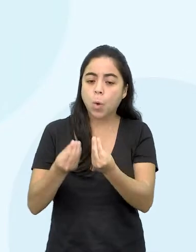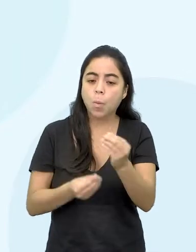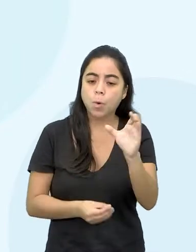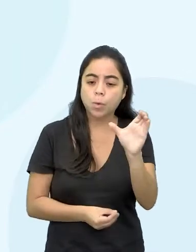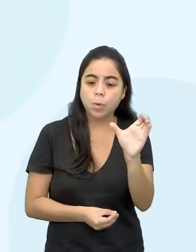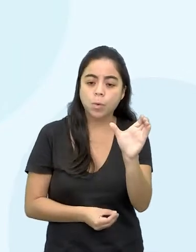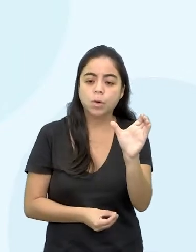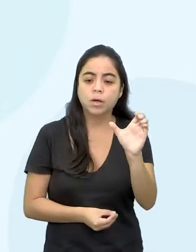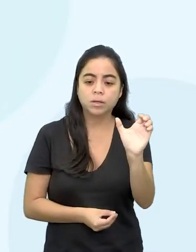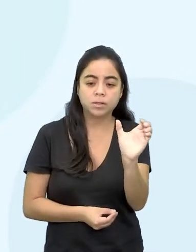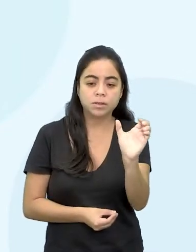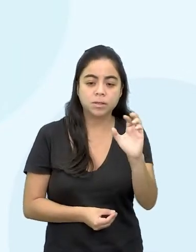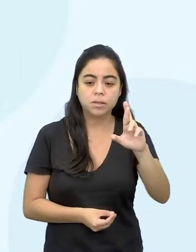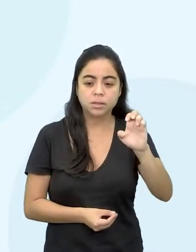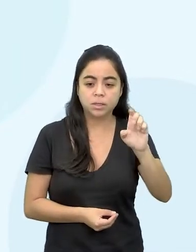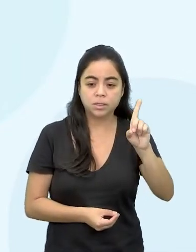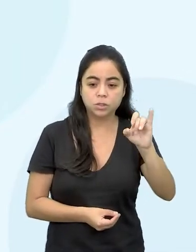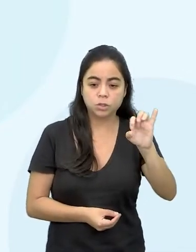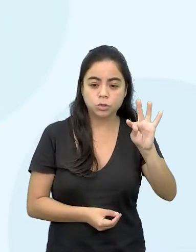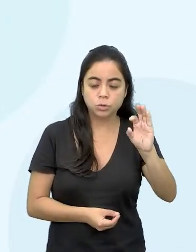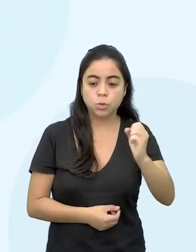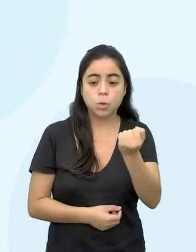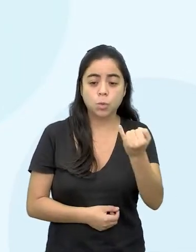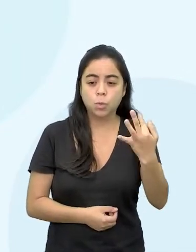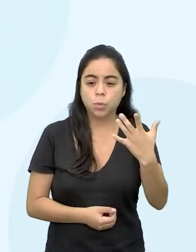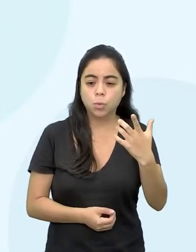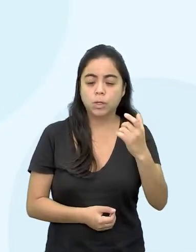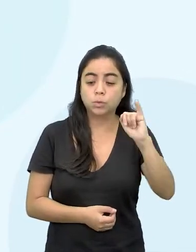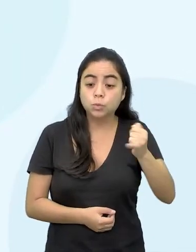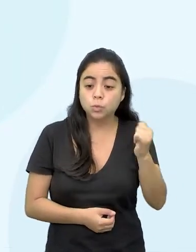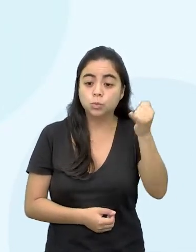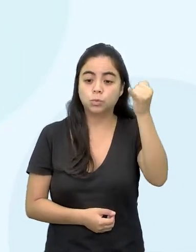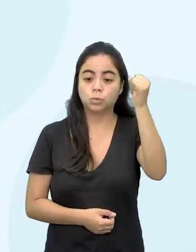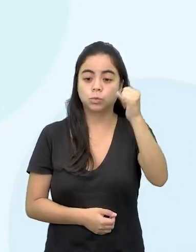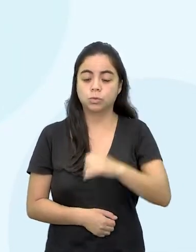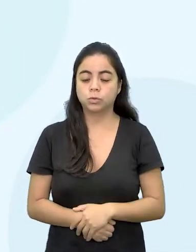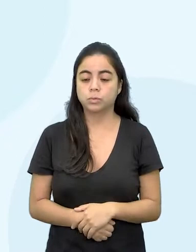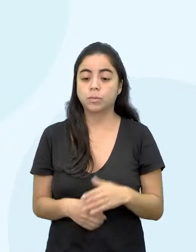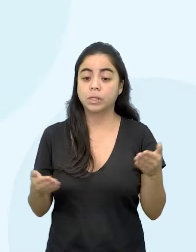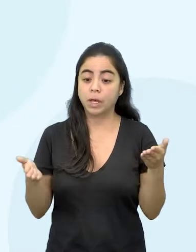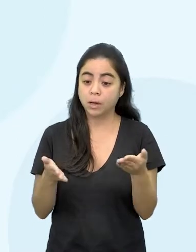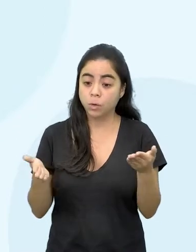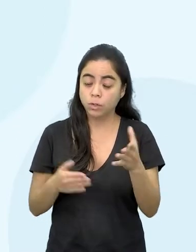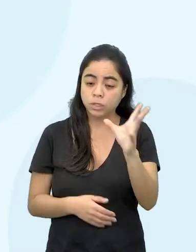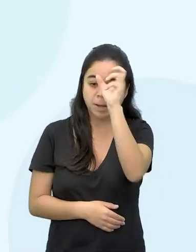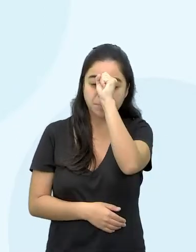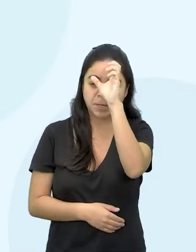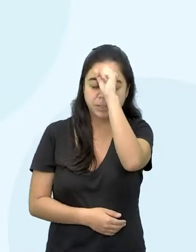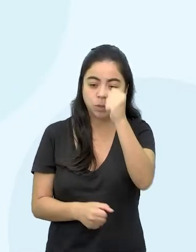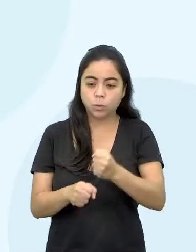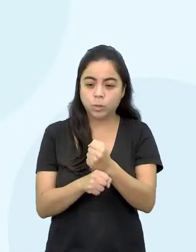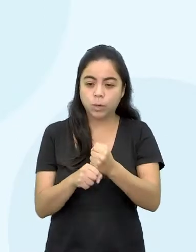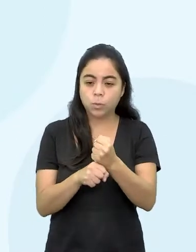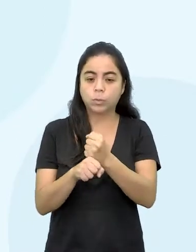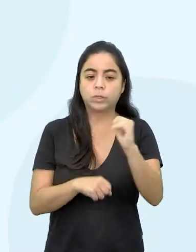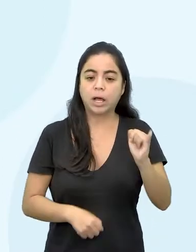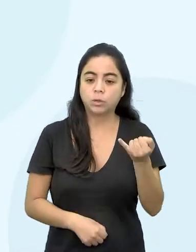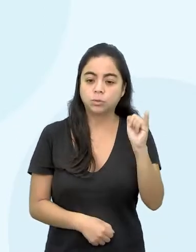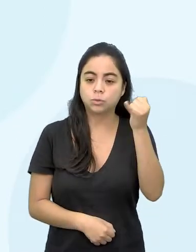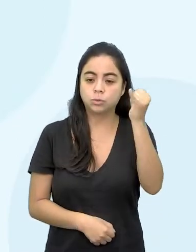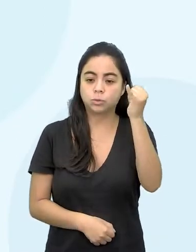crédito, quanto que ele vai cobrar de juros, e hoje a vai aprender a calcular esses juros,